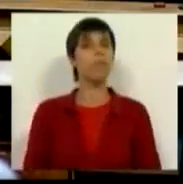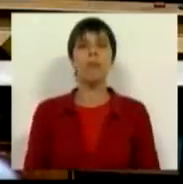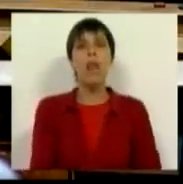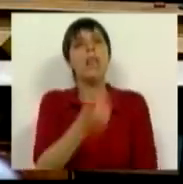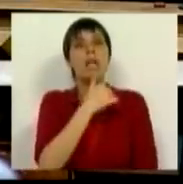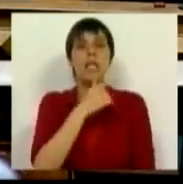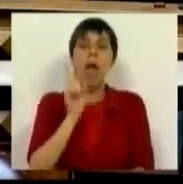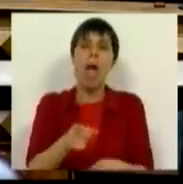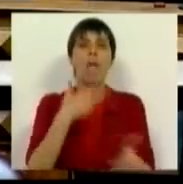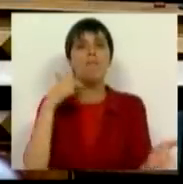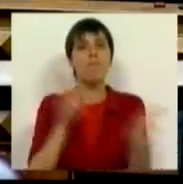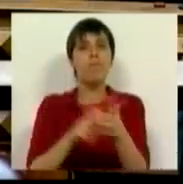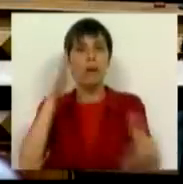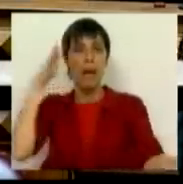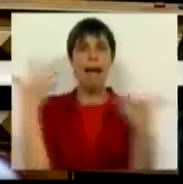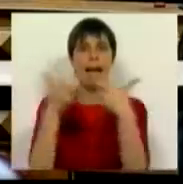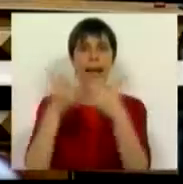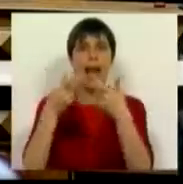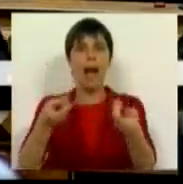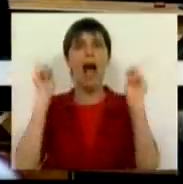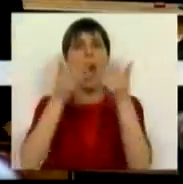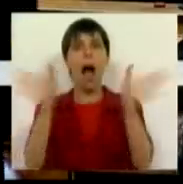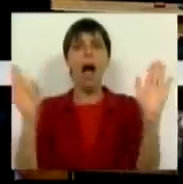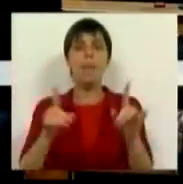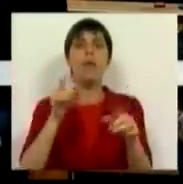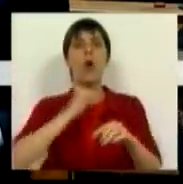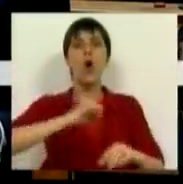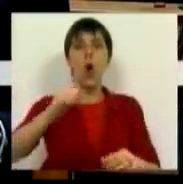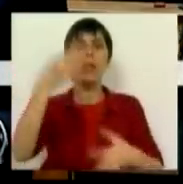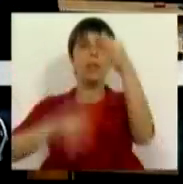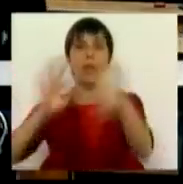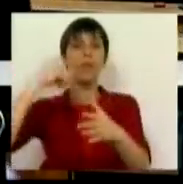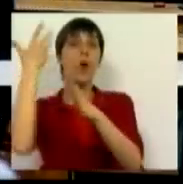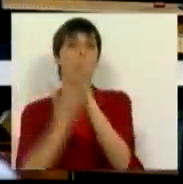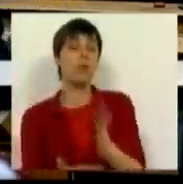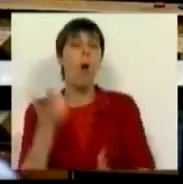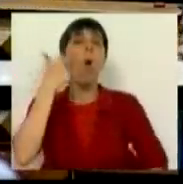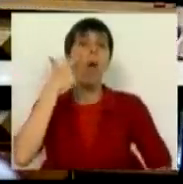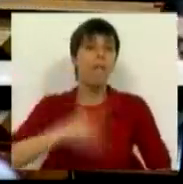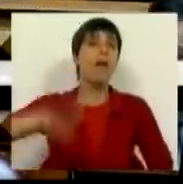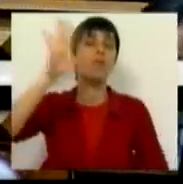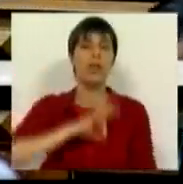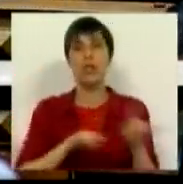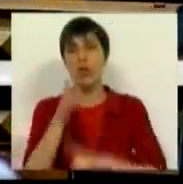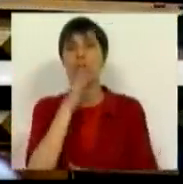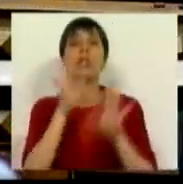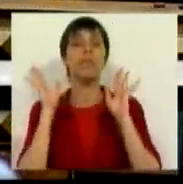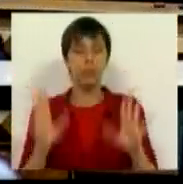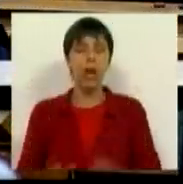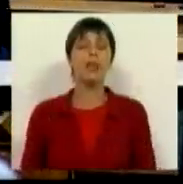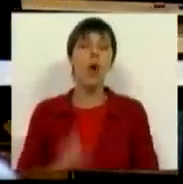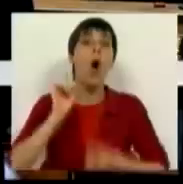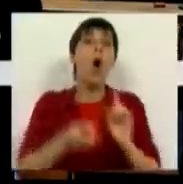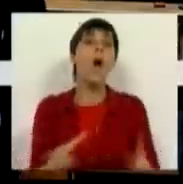decidiu entrar numa verdadeira guerra aberta contra o Tribunal Constitucional. E vamos ver, Sras. e Srs. Deputados,